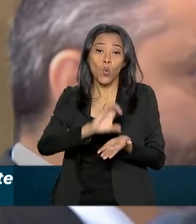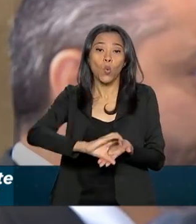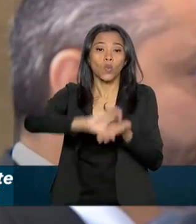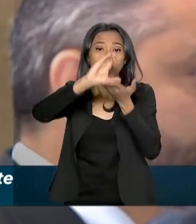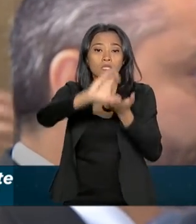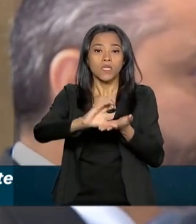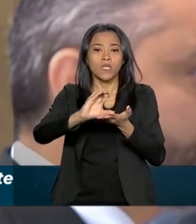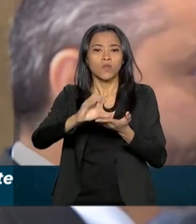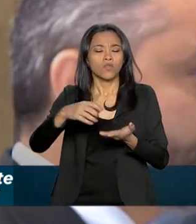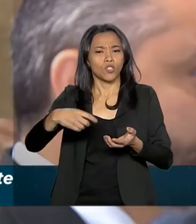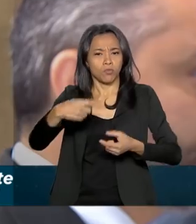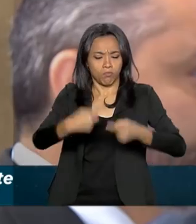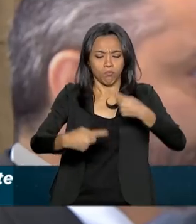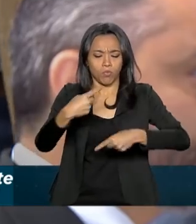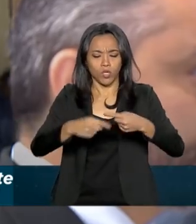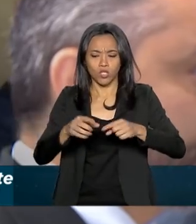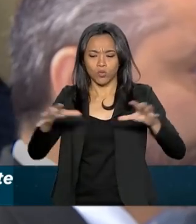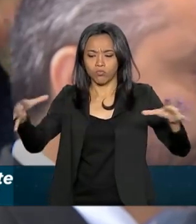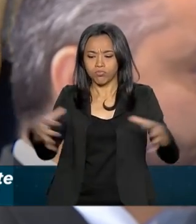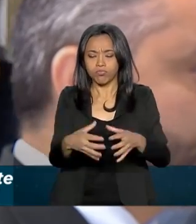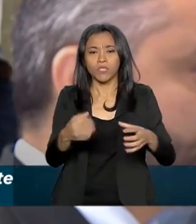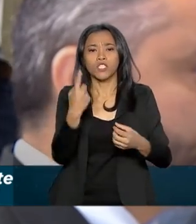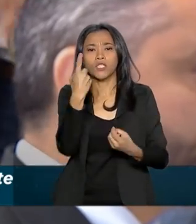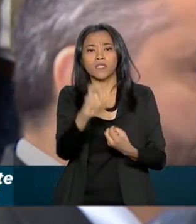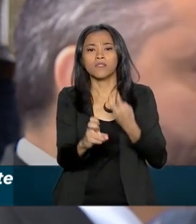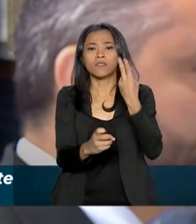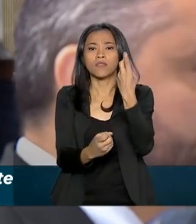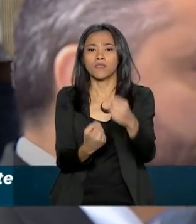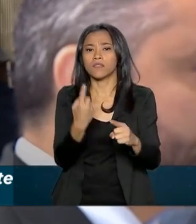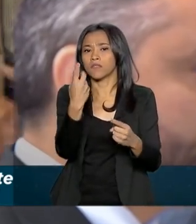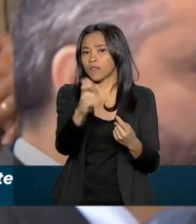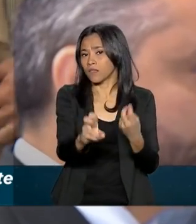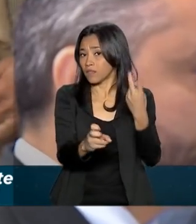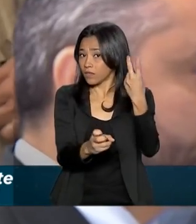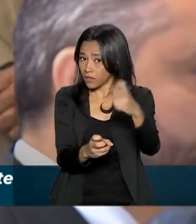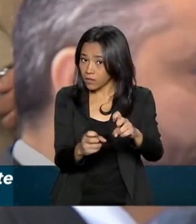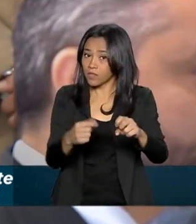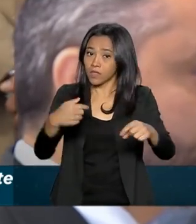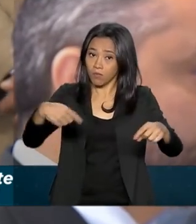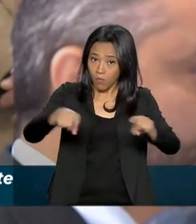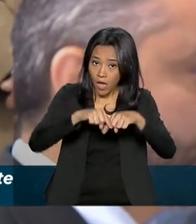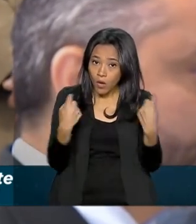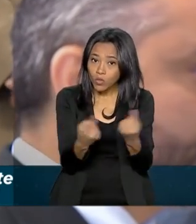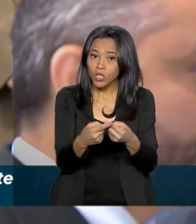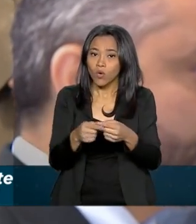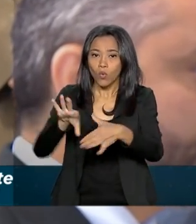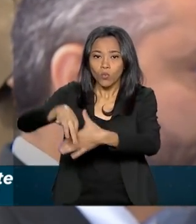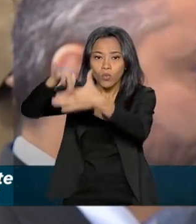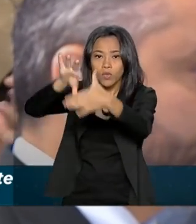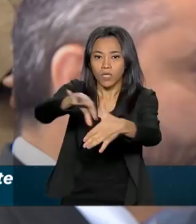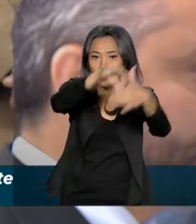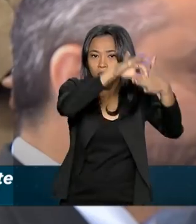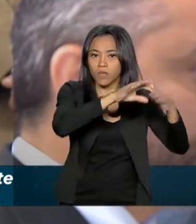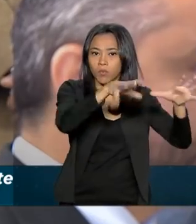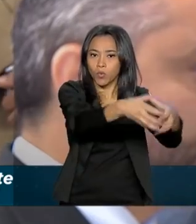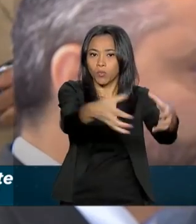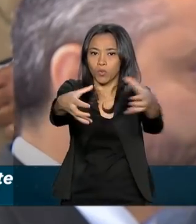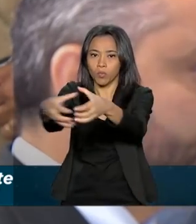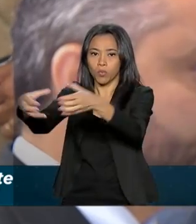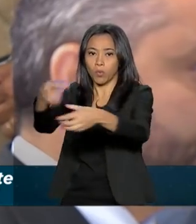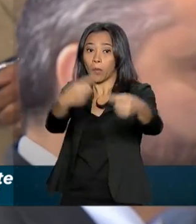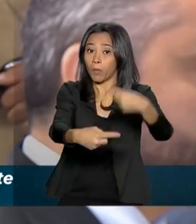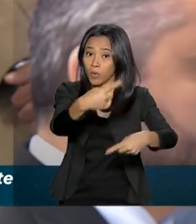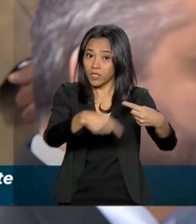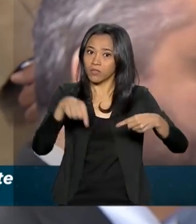que fariam reuniões de 15 em 15 dias com as lideranças partidárias. Seria, digamos, uma cereja do bolo